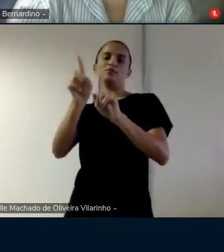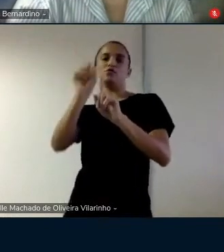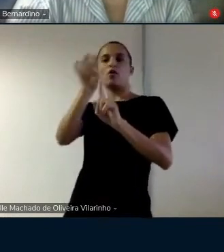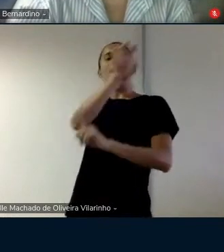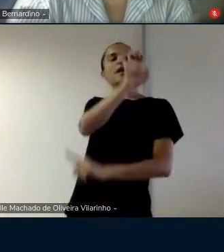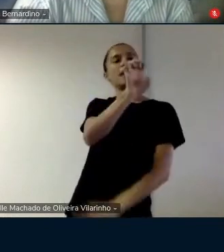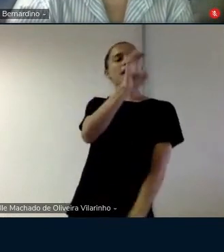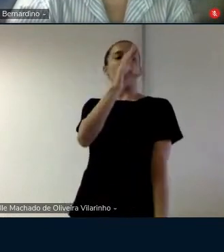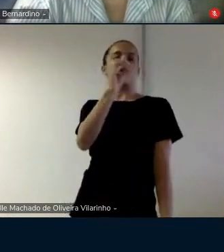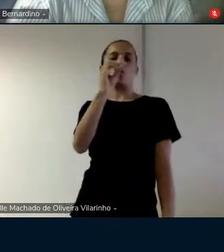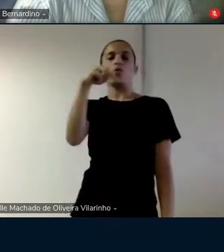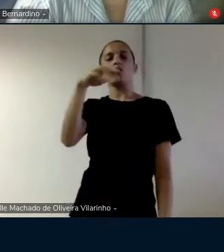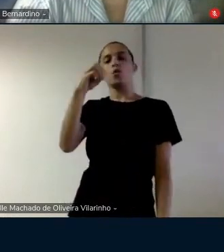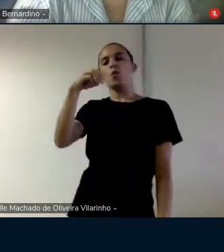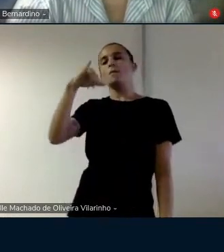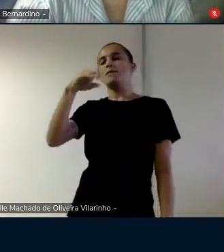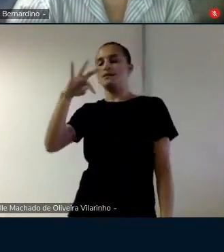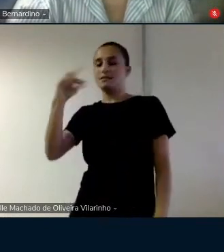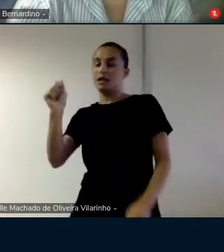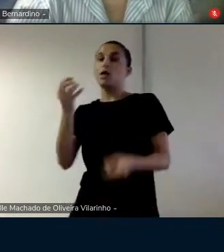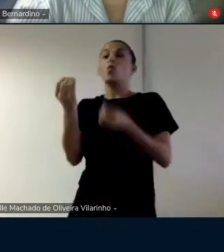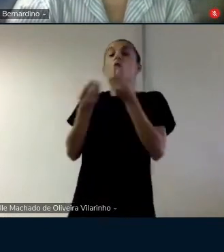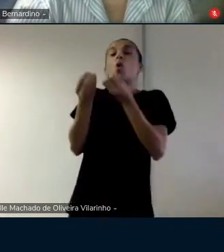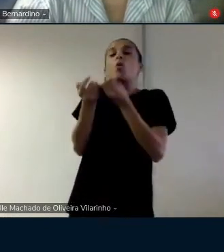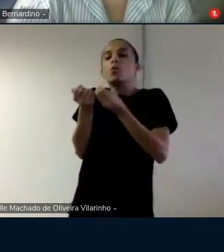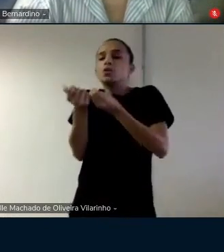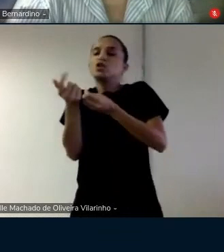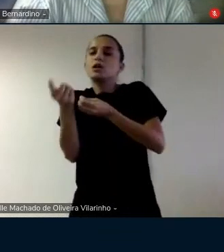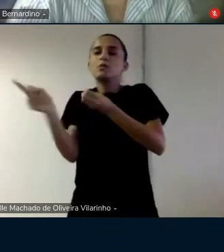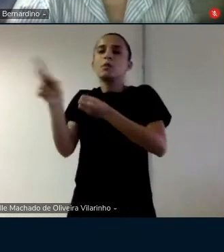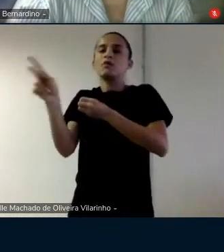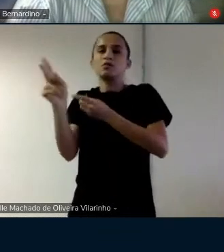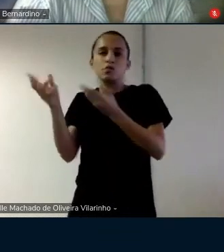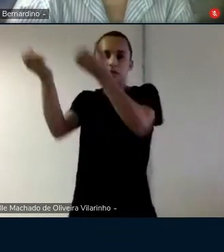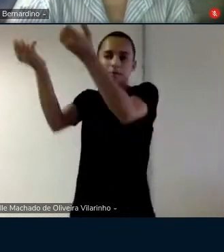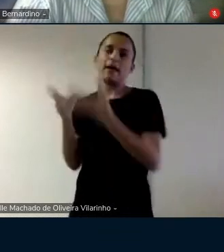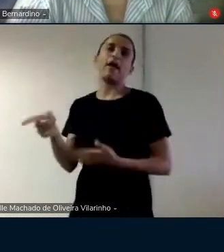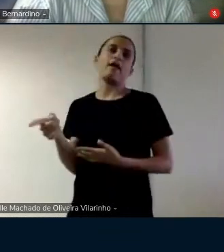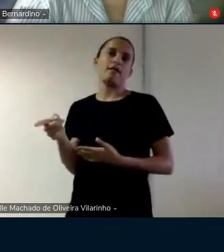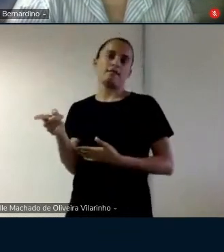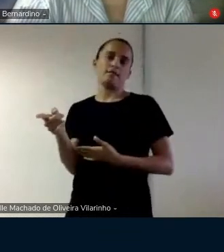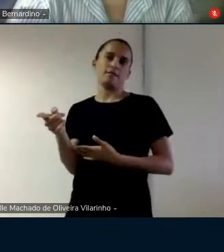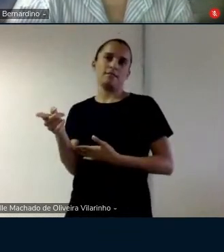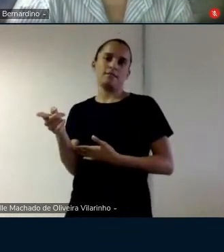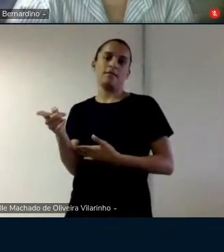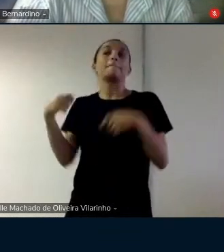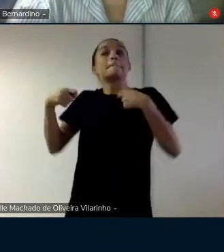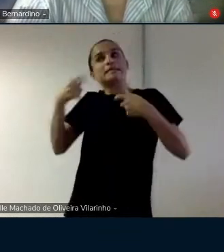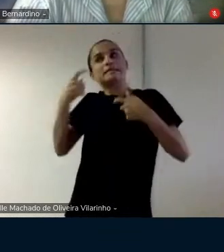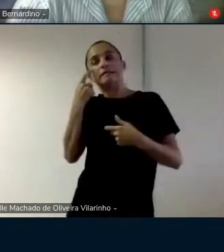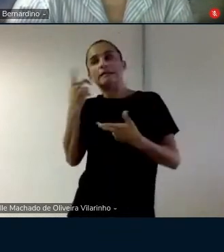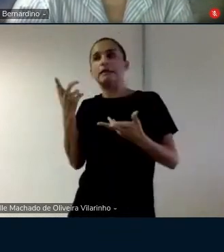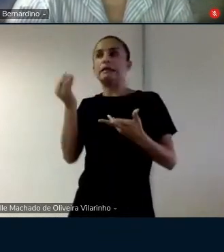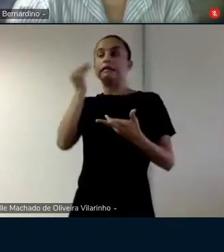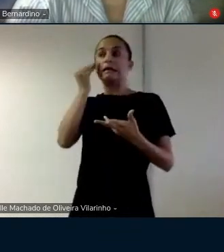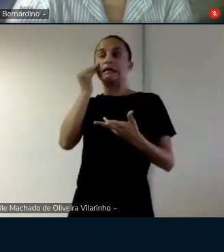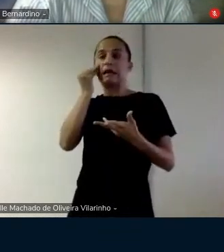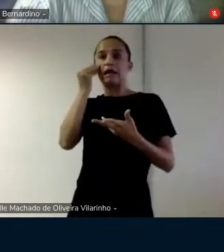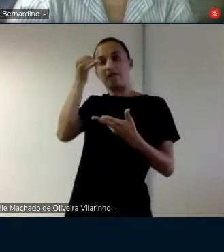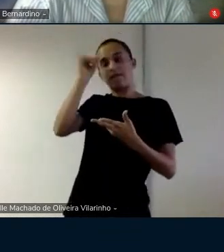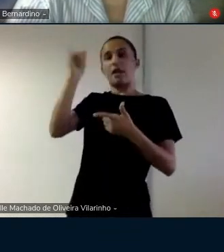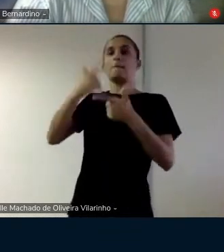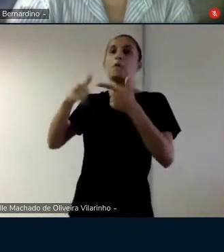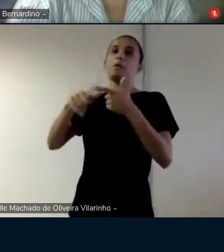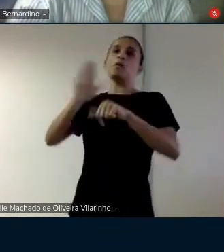então você tem de dar essa dica para professor ou então modificar talvez seja o fato de não causar o problema para o professor